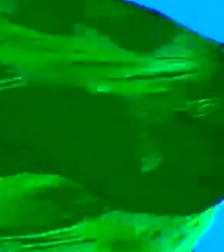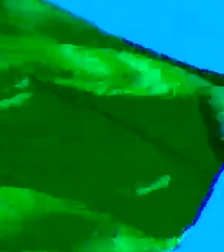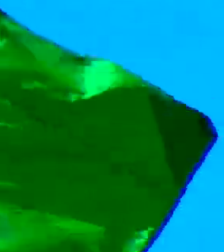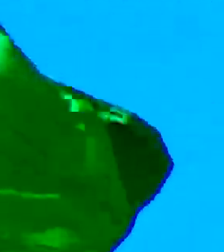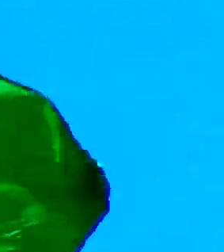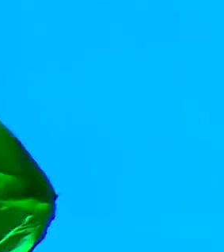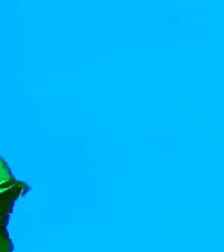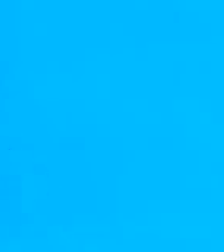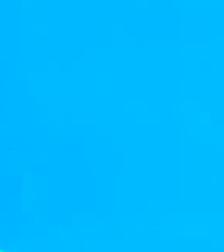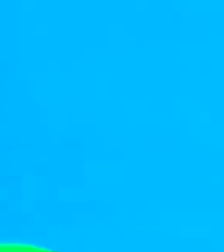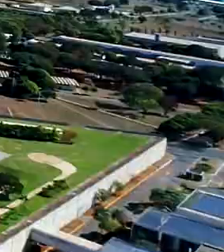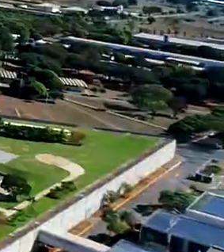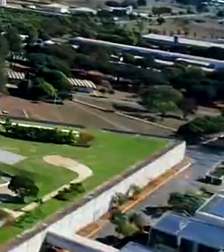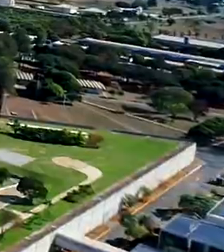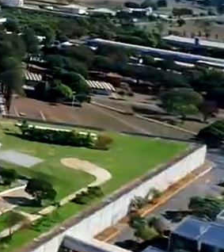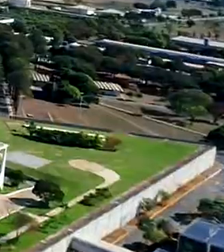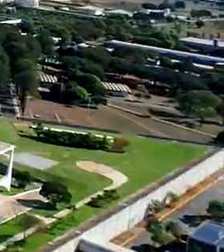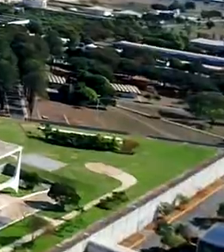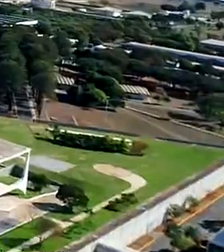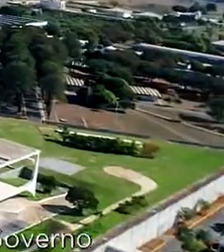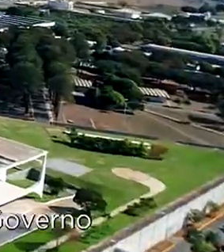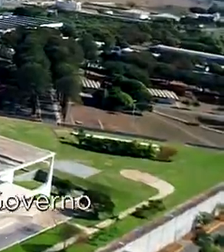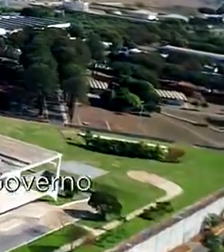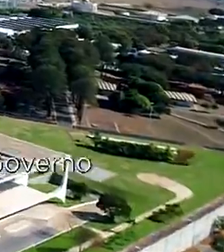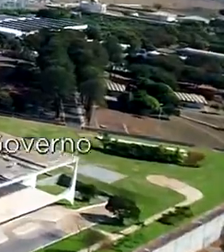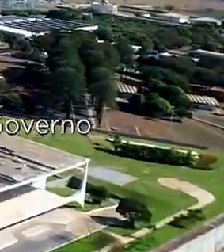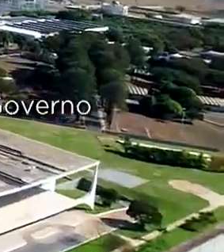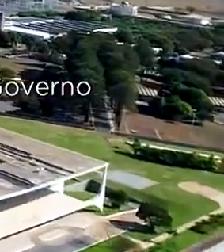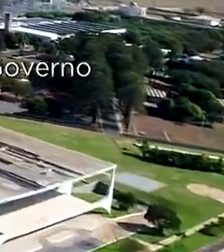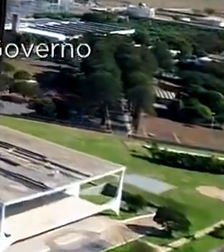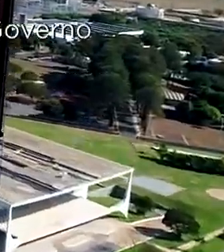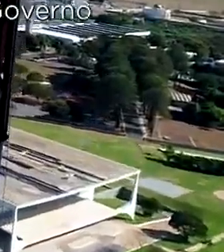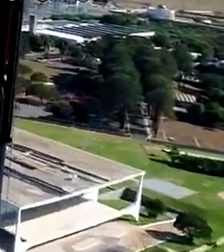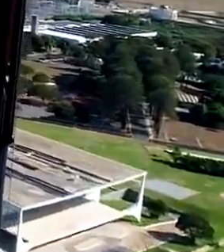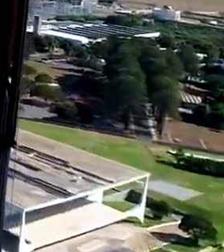E a gente fica por aqui.